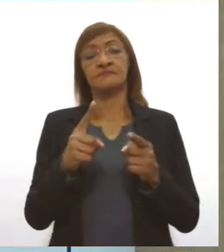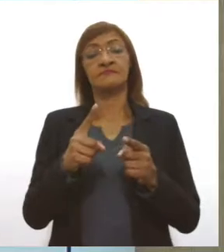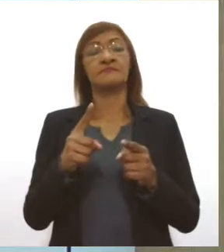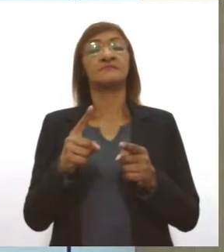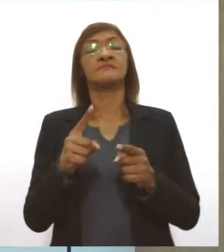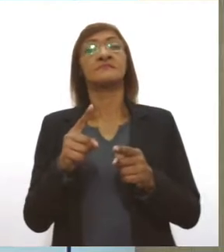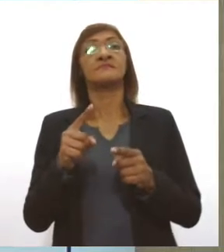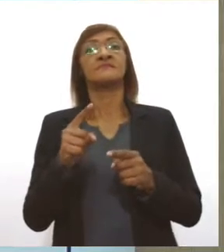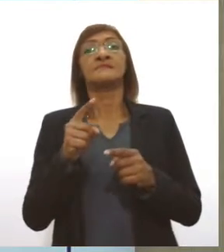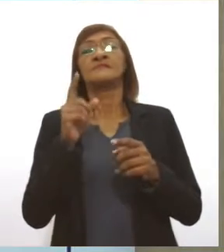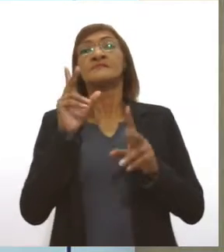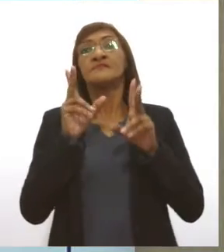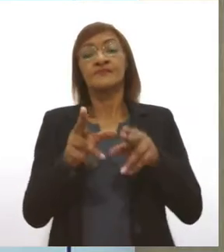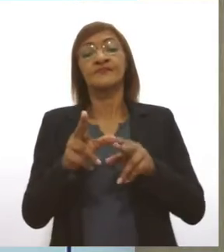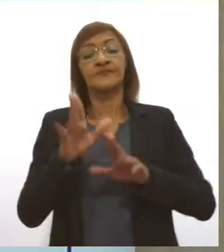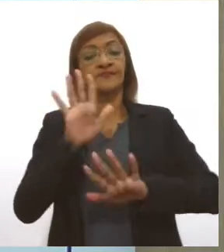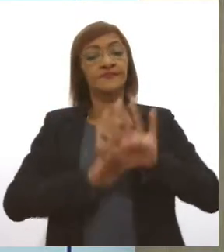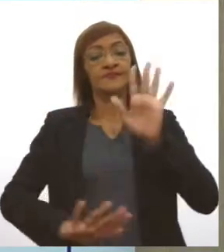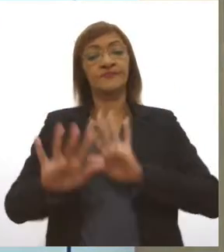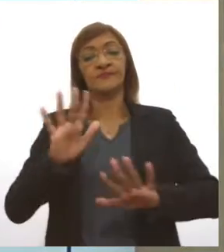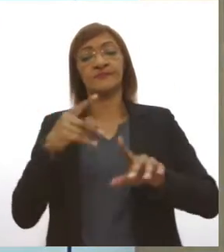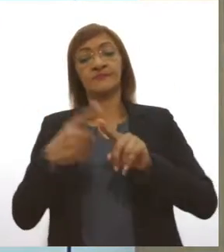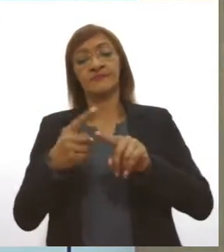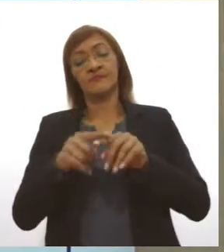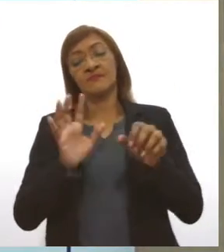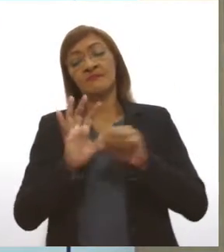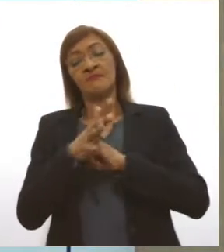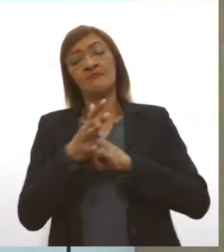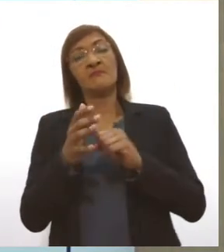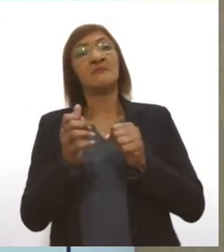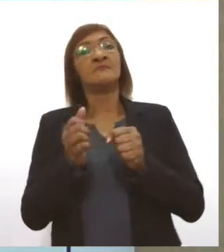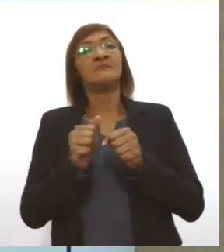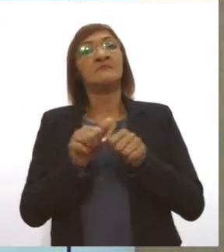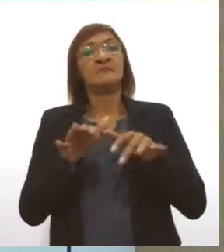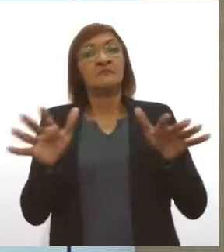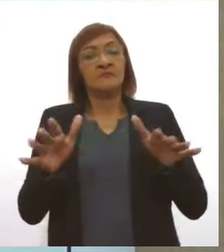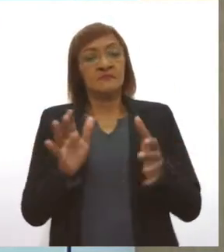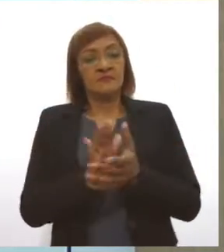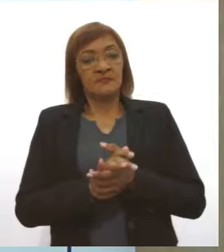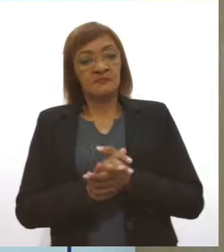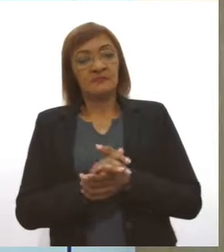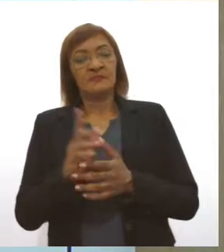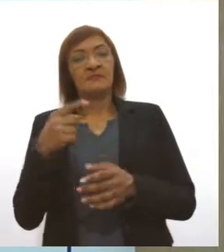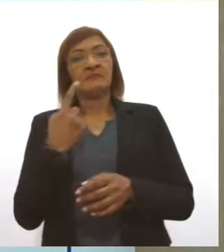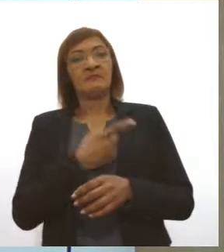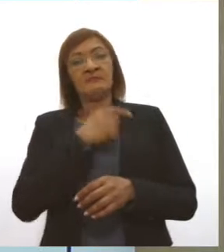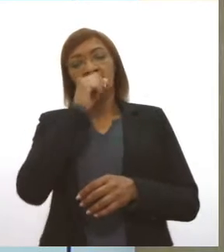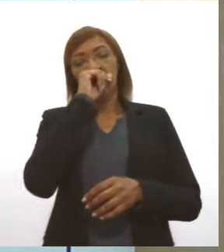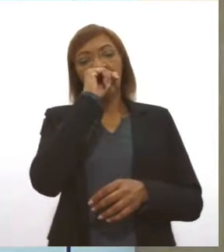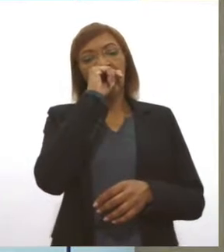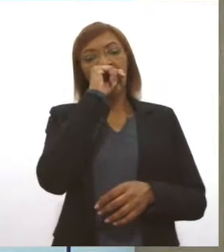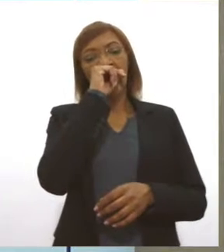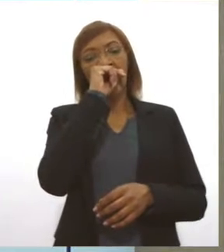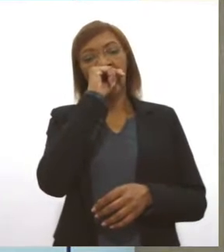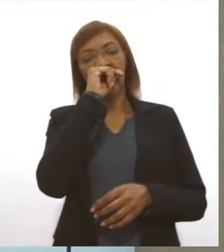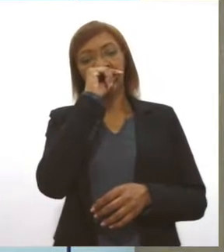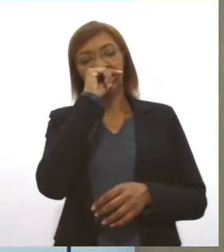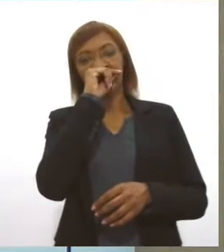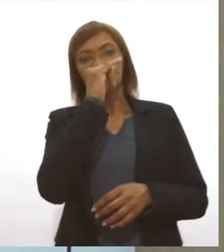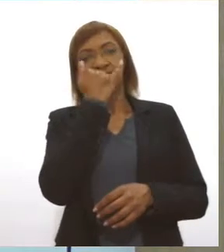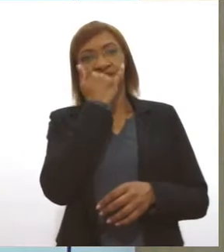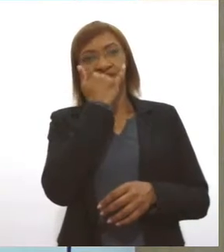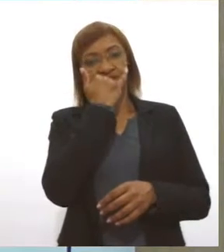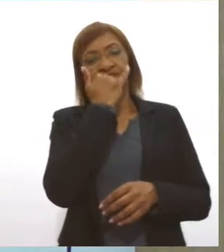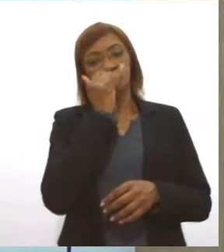né? Por conta dos números aí do Covid. Então, um cuidado a mais que ele deve ter na hora de efetuar as compras, é verificar se aquele site